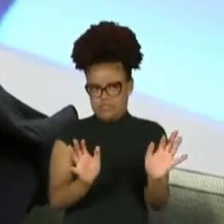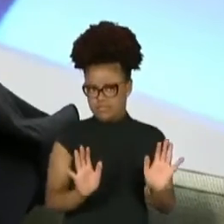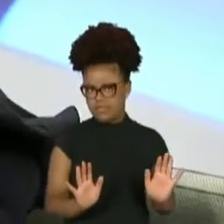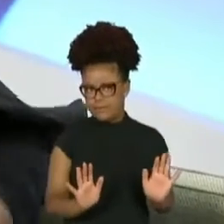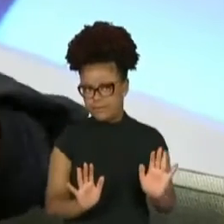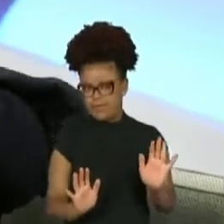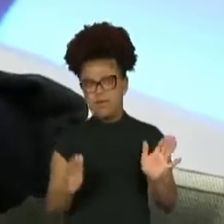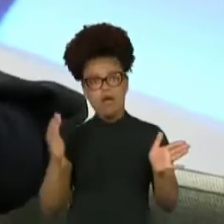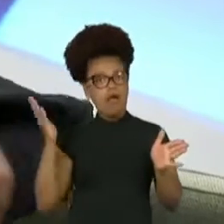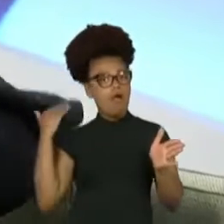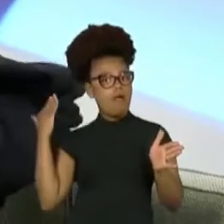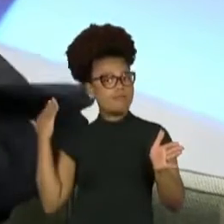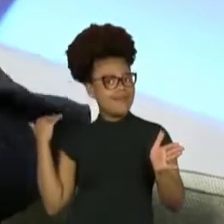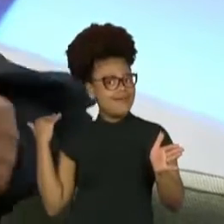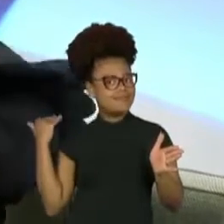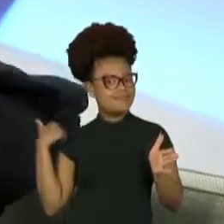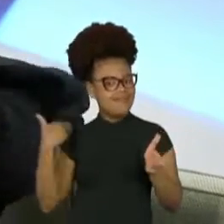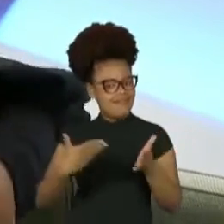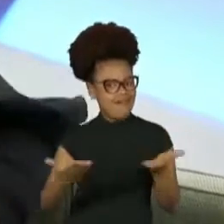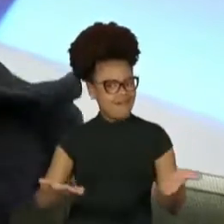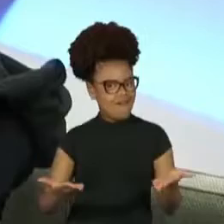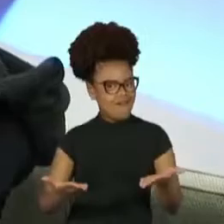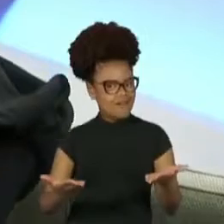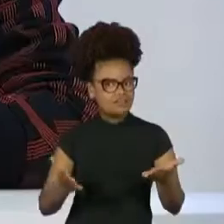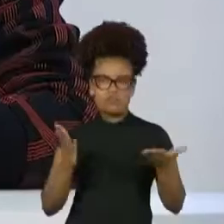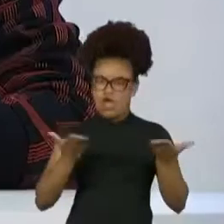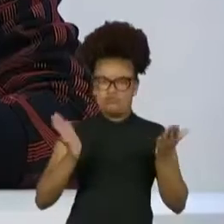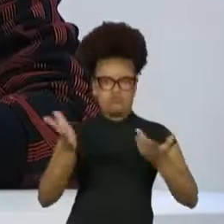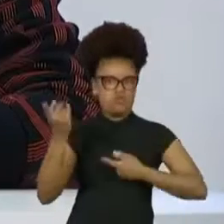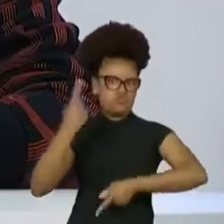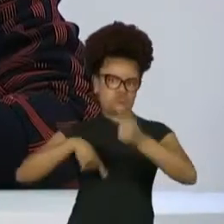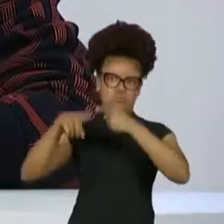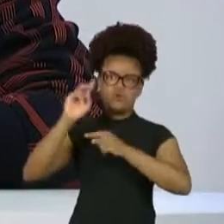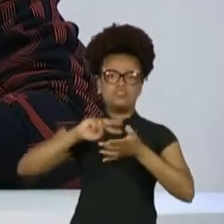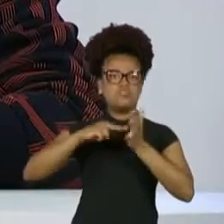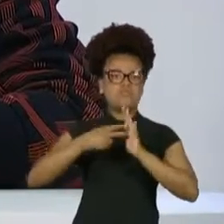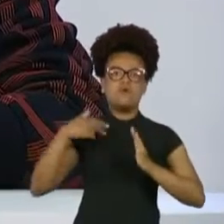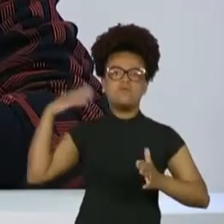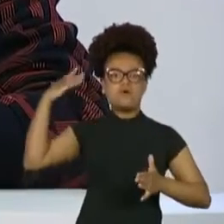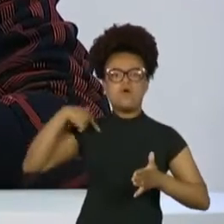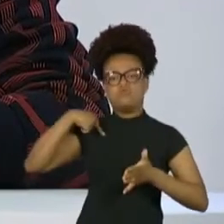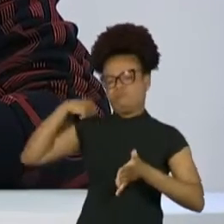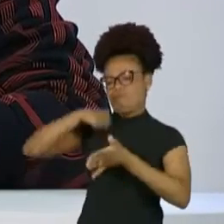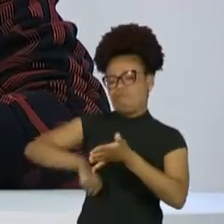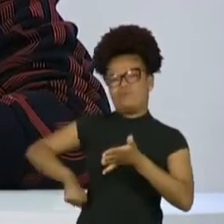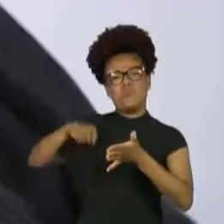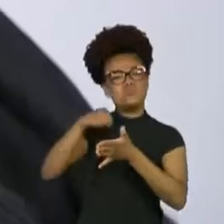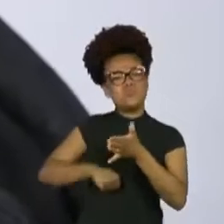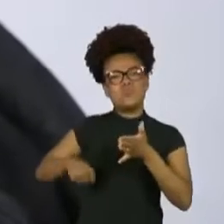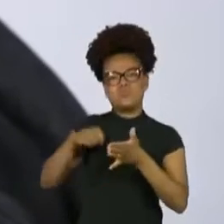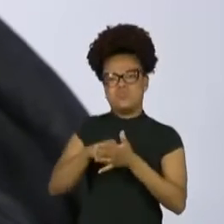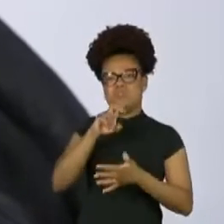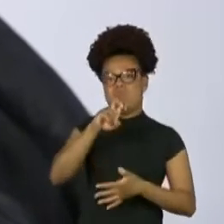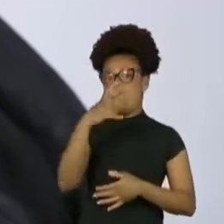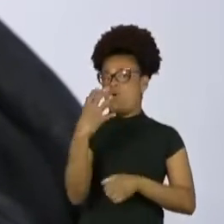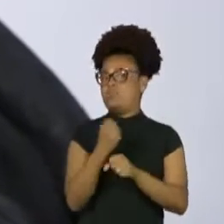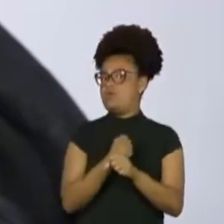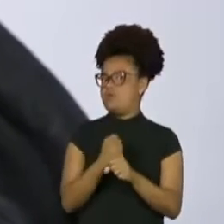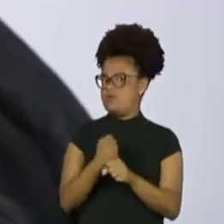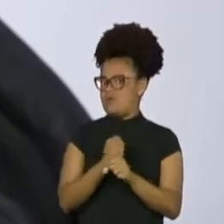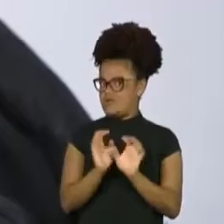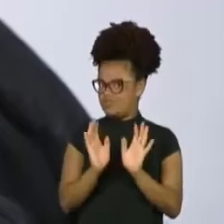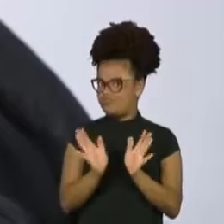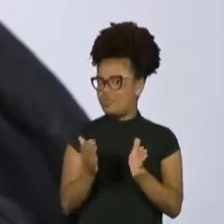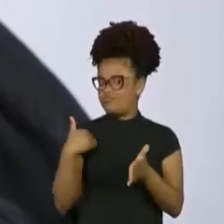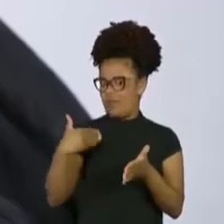acontecendo é fruto de uma batalha de 54 anos de carreira. Incrível, incrível.